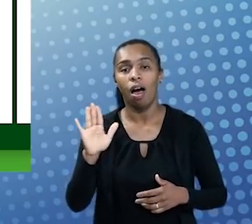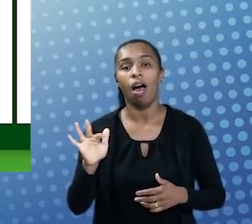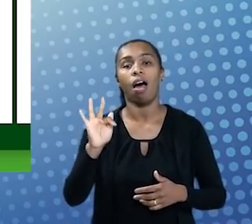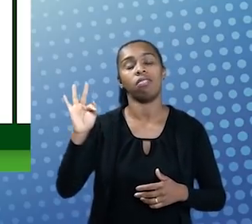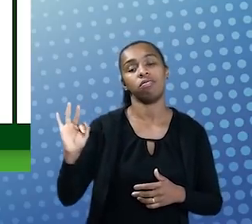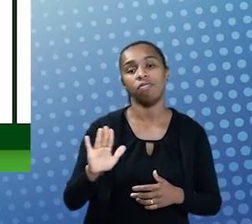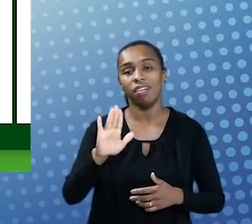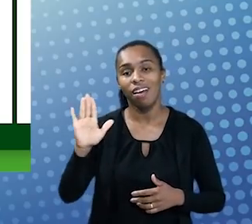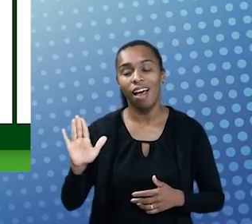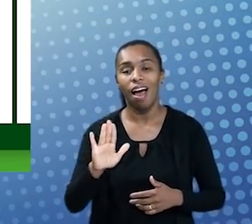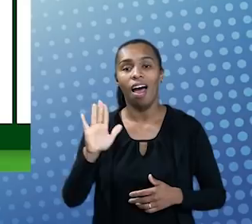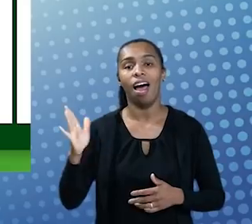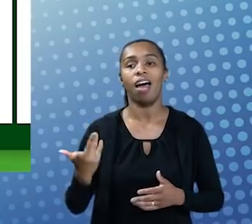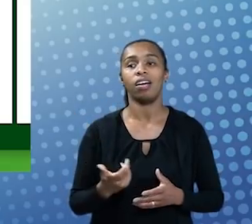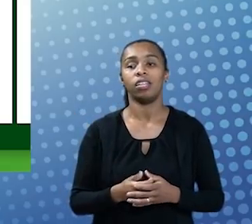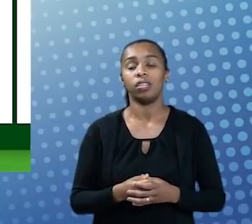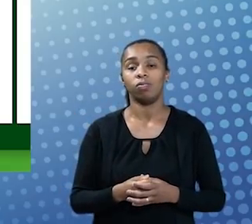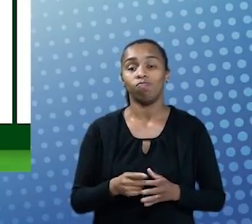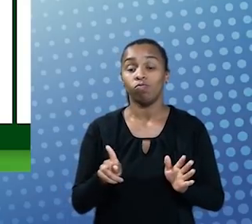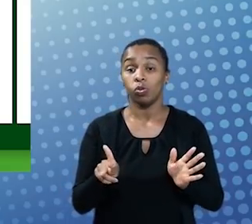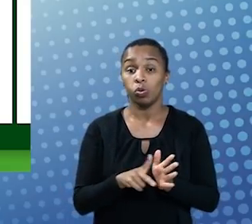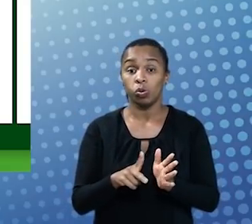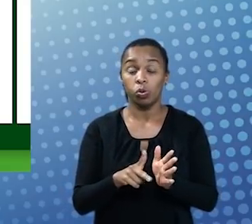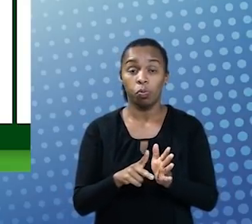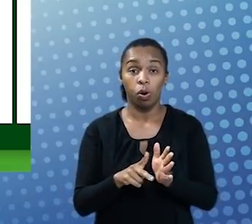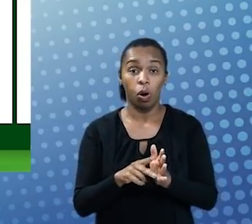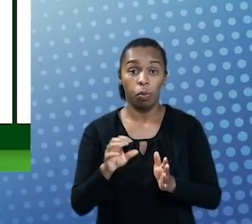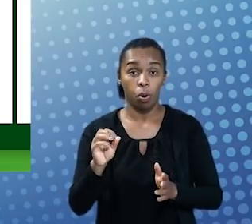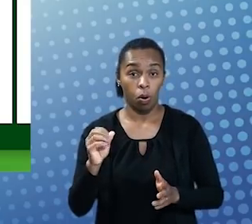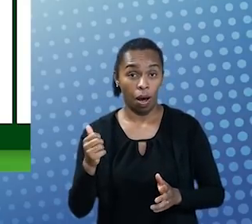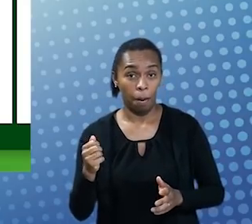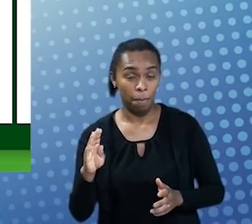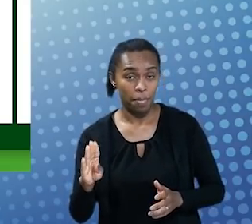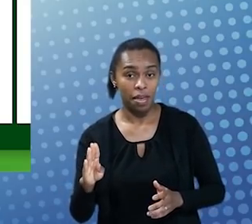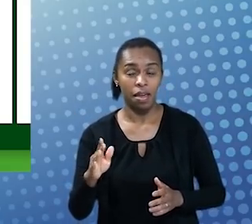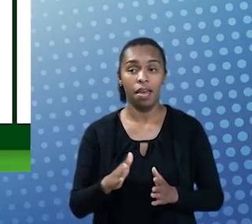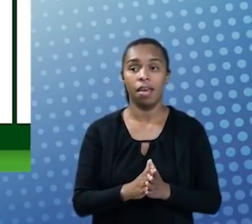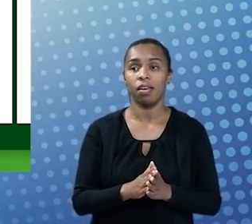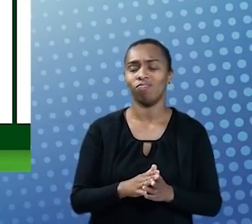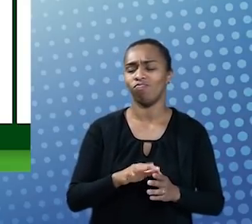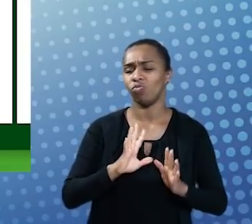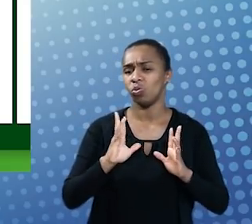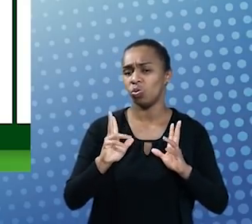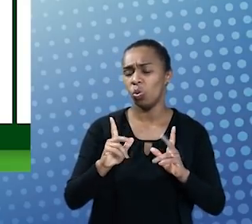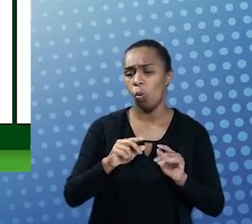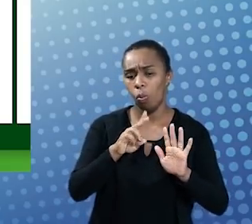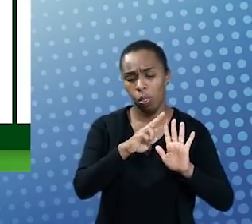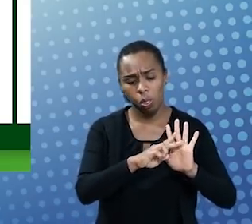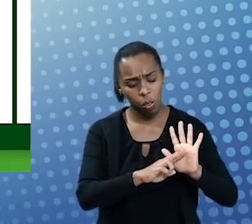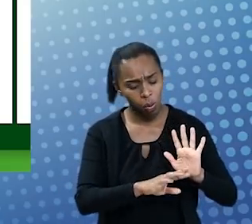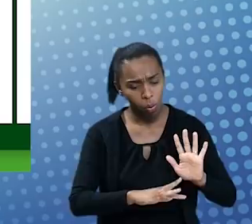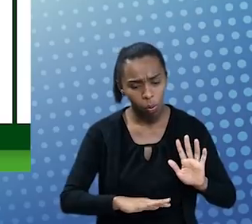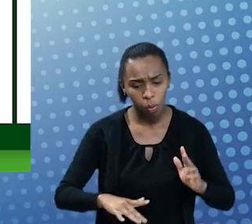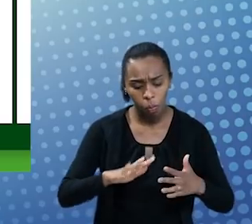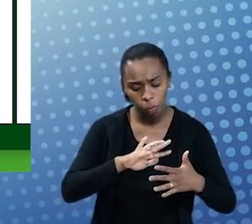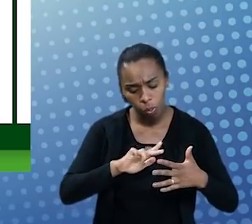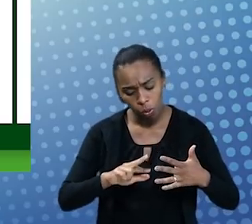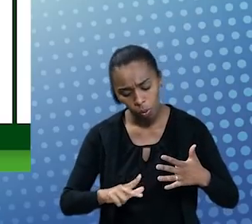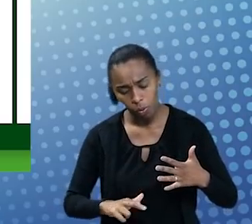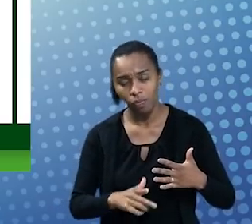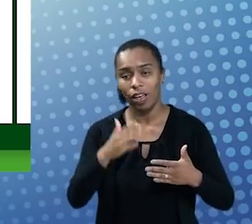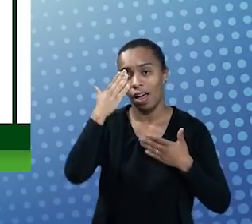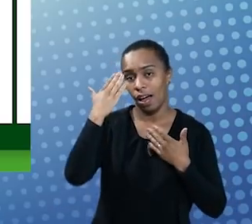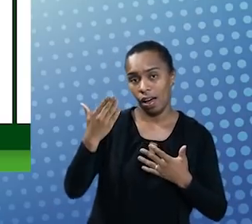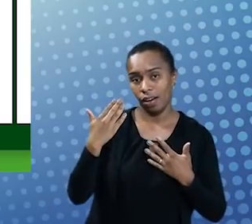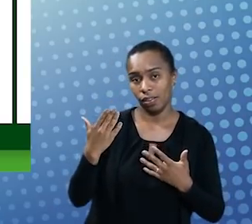universidades federais, do próprio sistema UAB, da Regitec, da Unasus, todos esses atores hoje agradecem muito